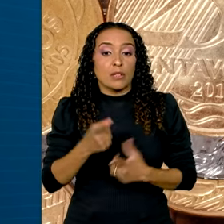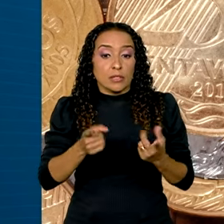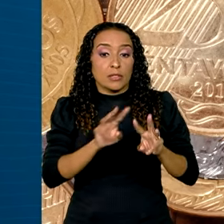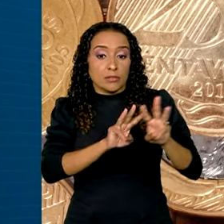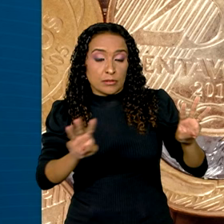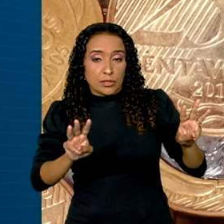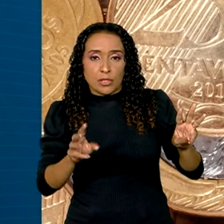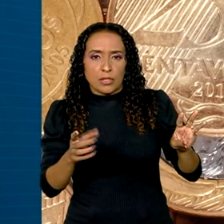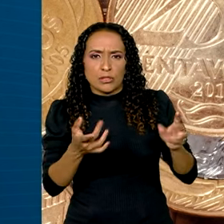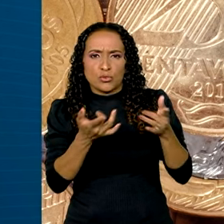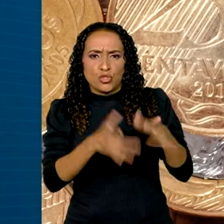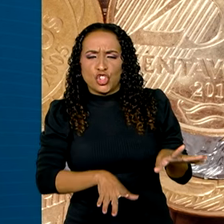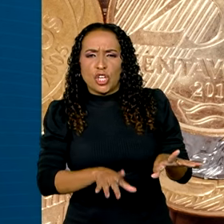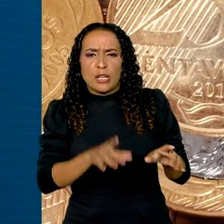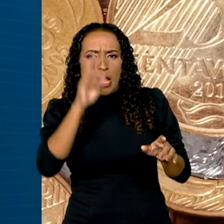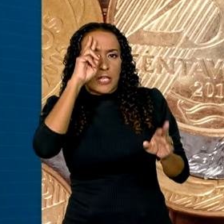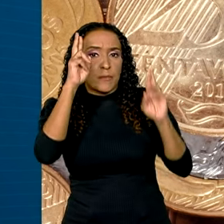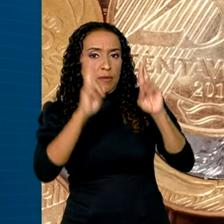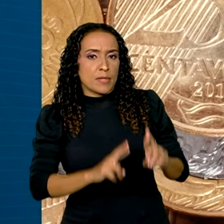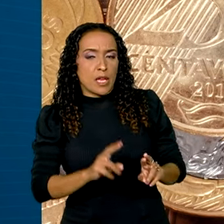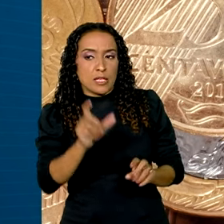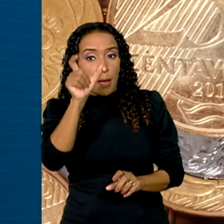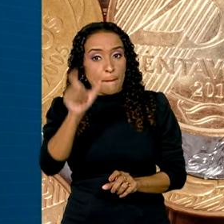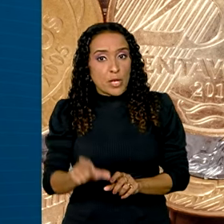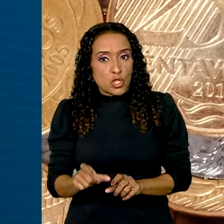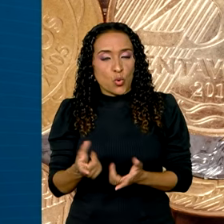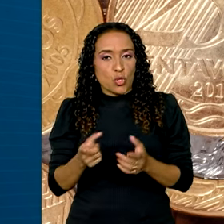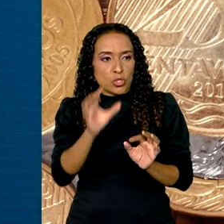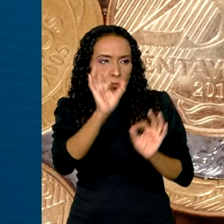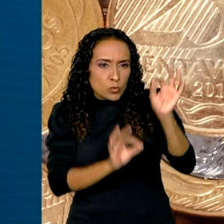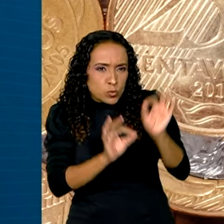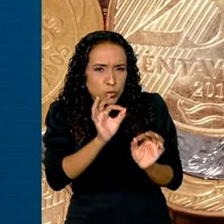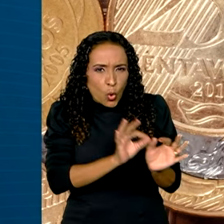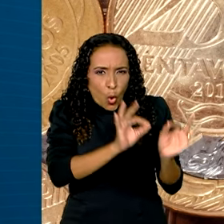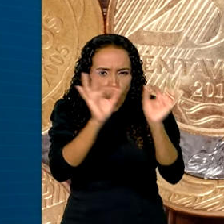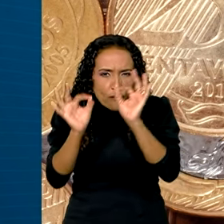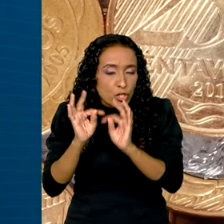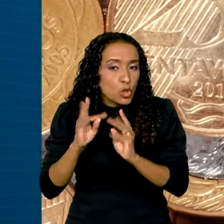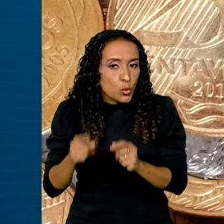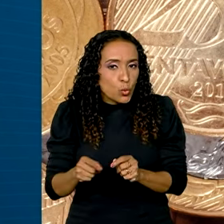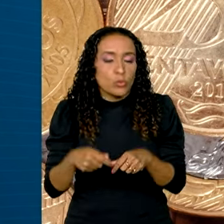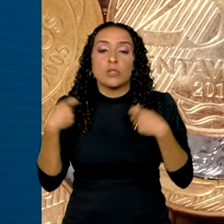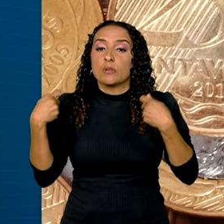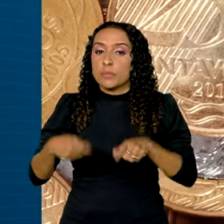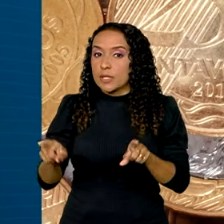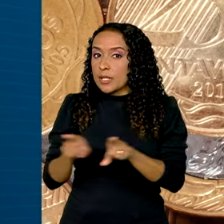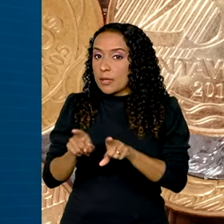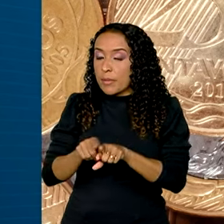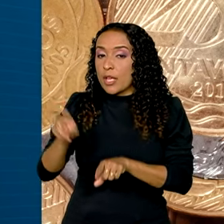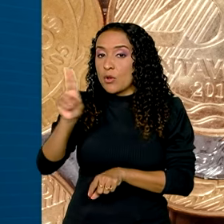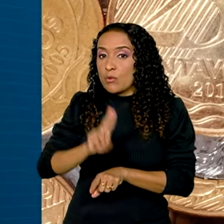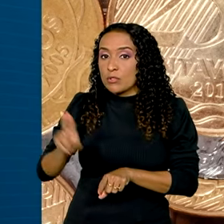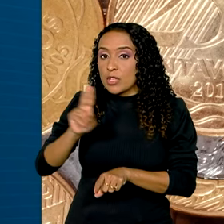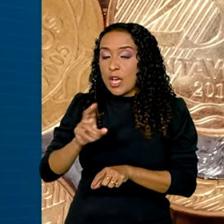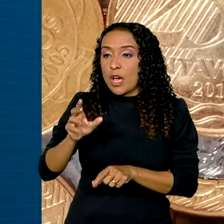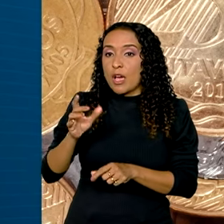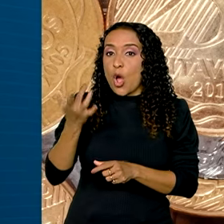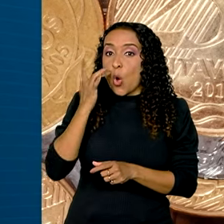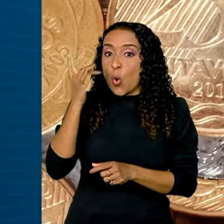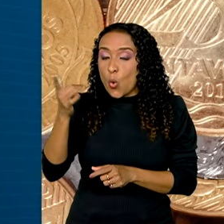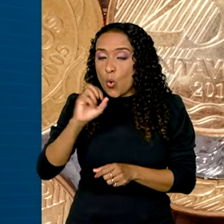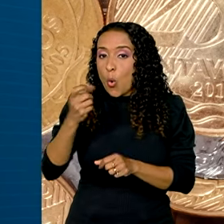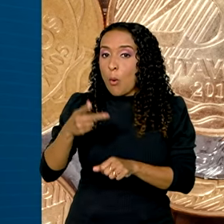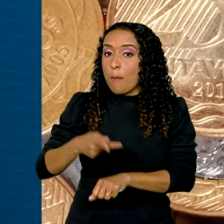não exclui a responsabilidade do contribuinte de checar os dados. E é preciso ser usuário nível ouro ou